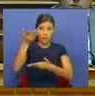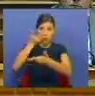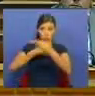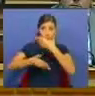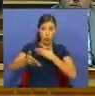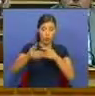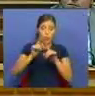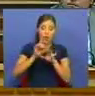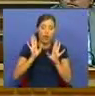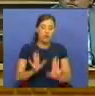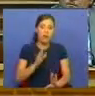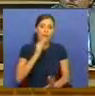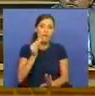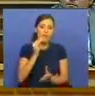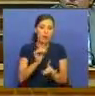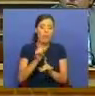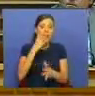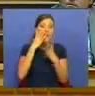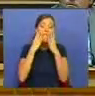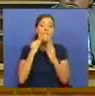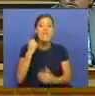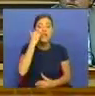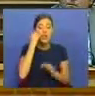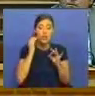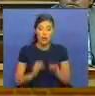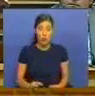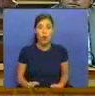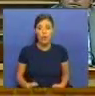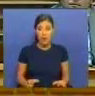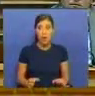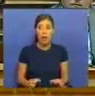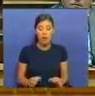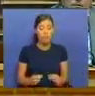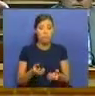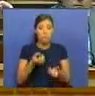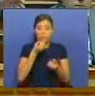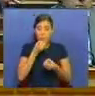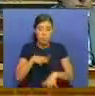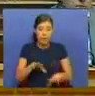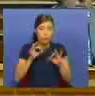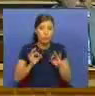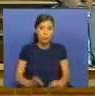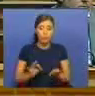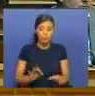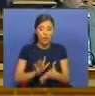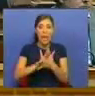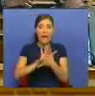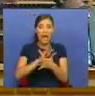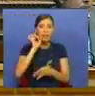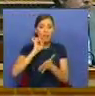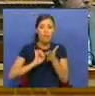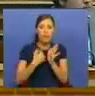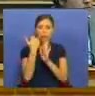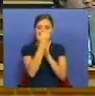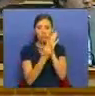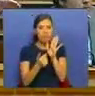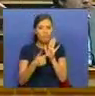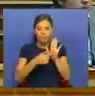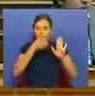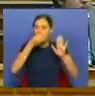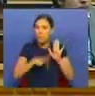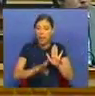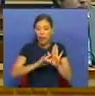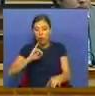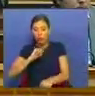chamada já popularmente a diretiva da vergonha, elimina completamente a Carta de Direitos Fundamentais e quaisquer